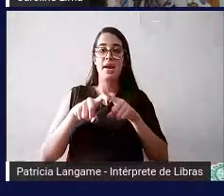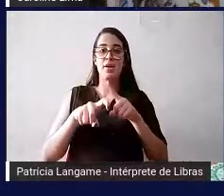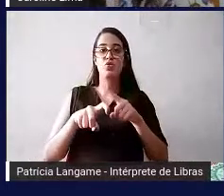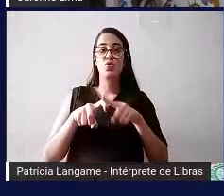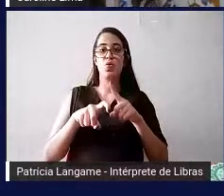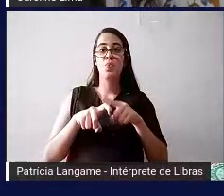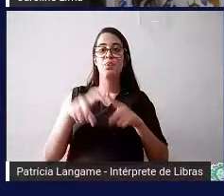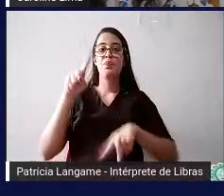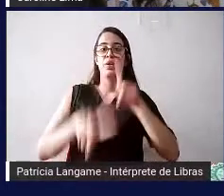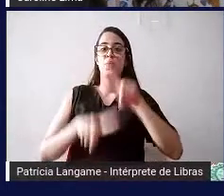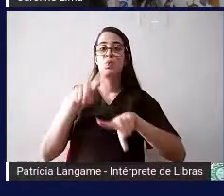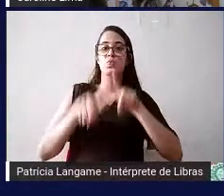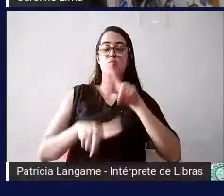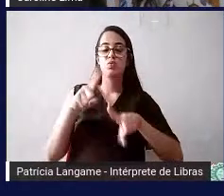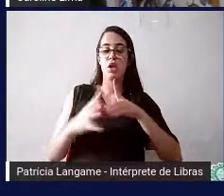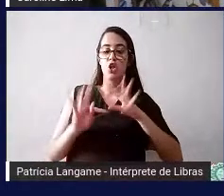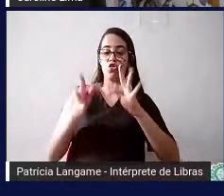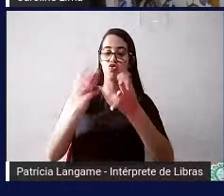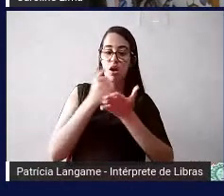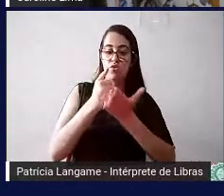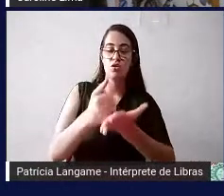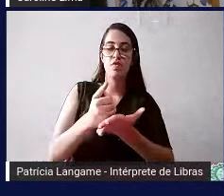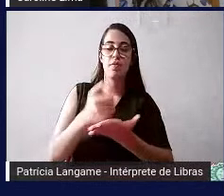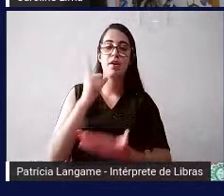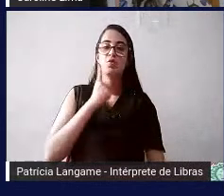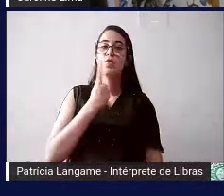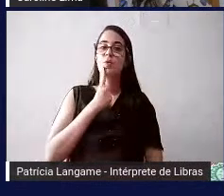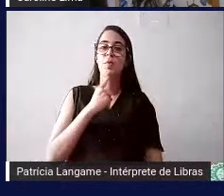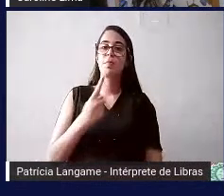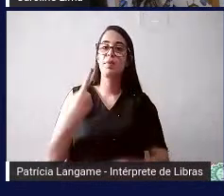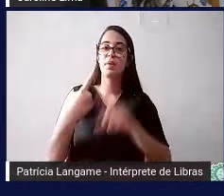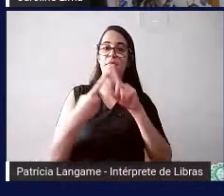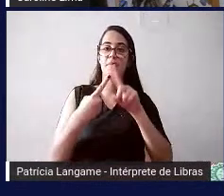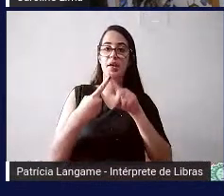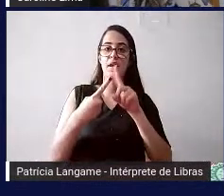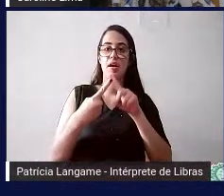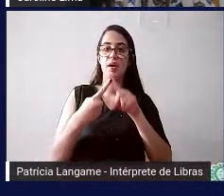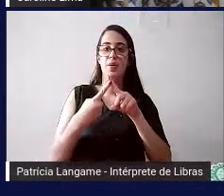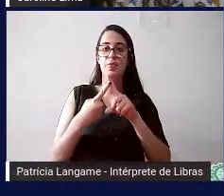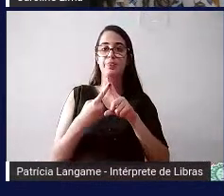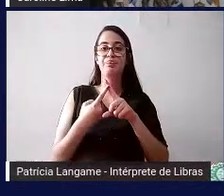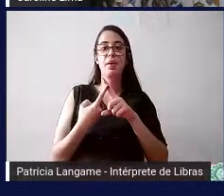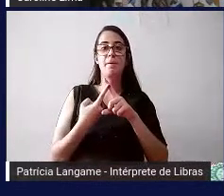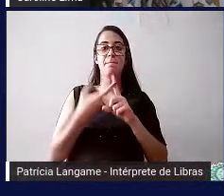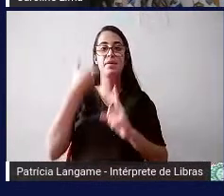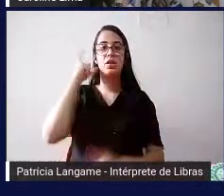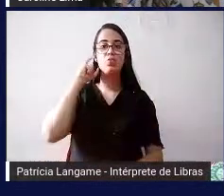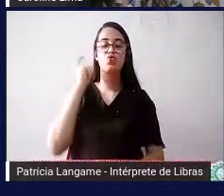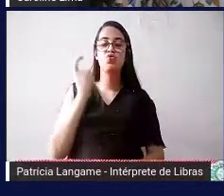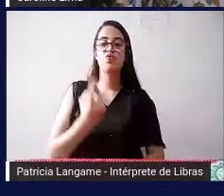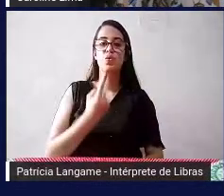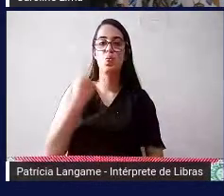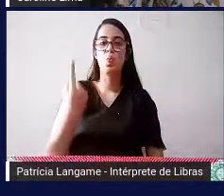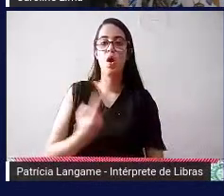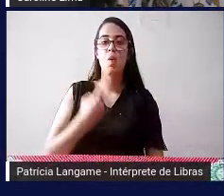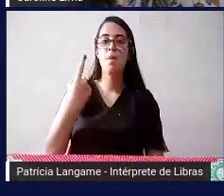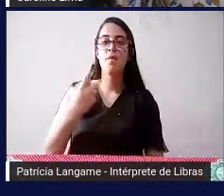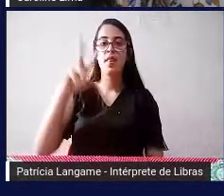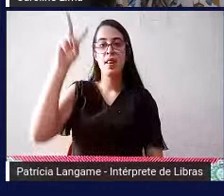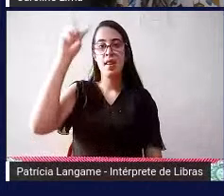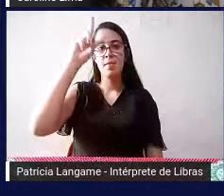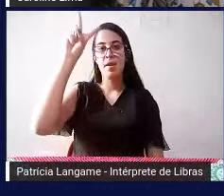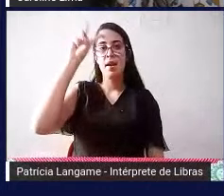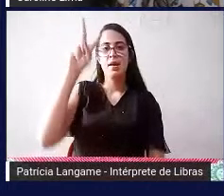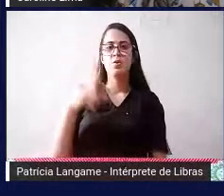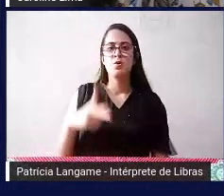um recurso de tecnologia assistiva para surdos o primeiro é o aparelho de amplificação sonora individual vale lembrar que essas coisas que eu vou